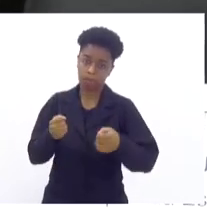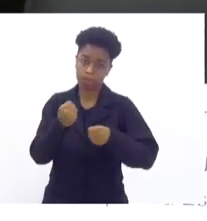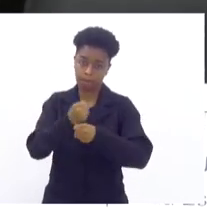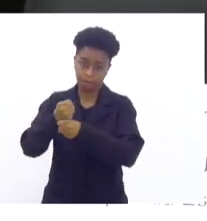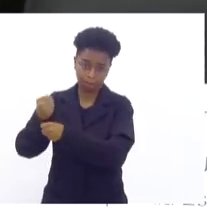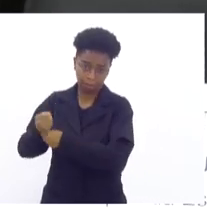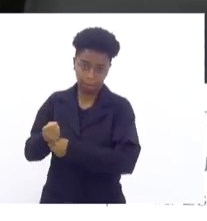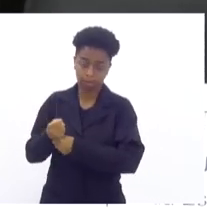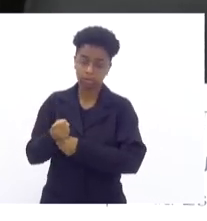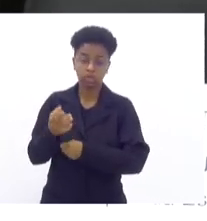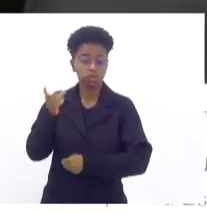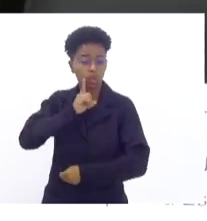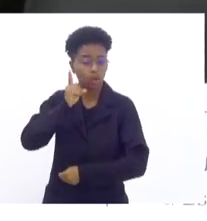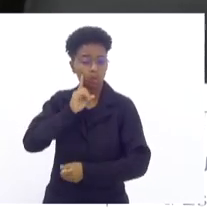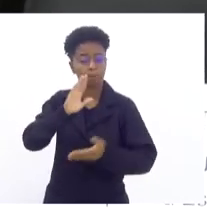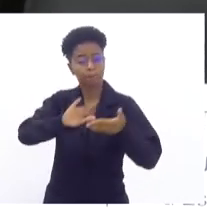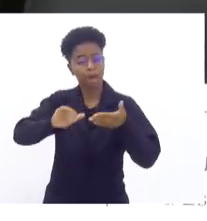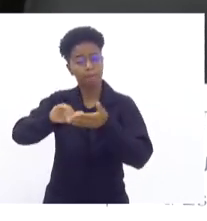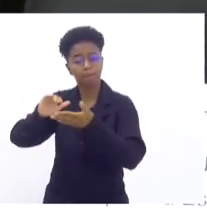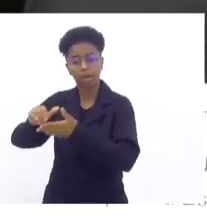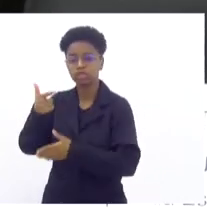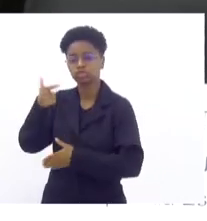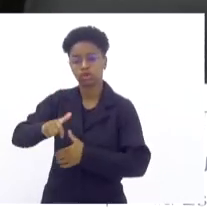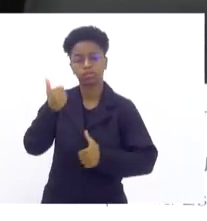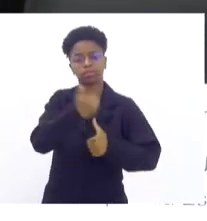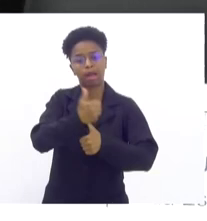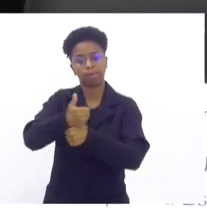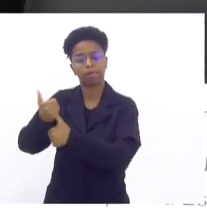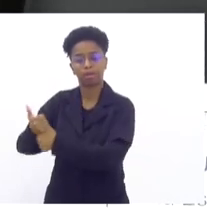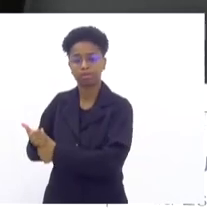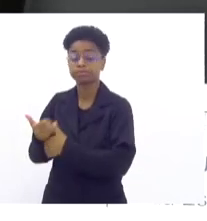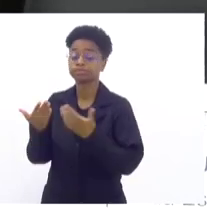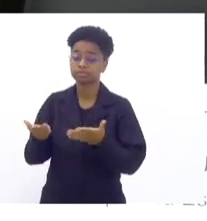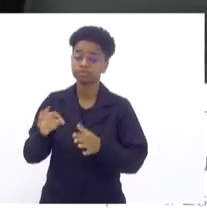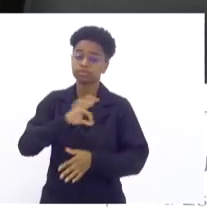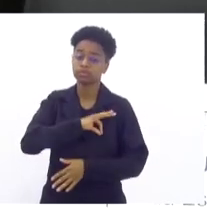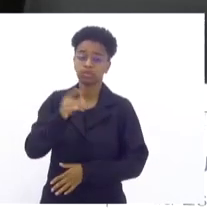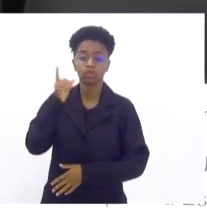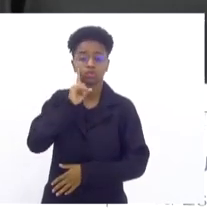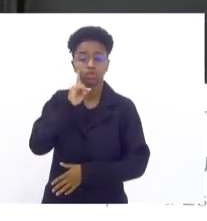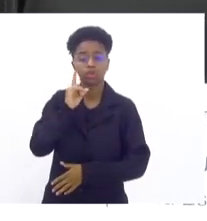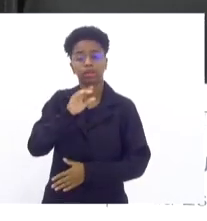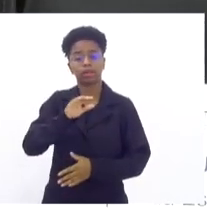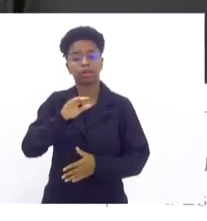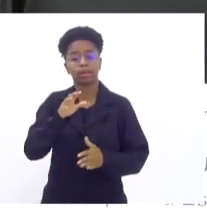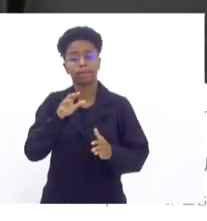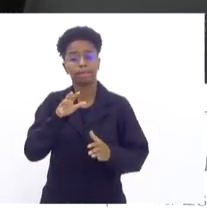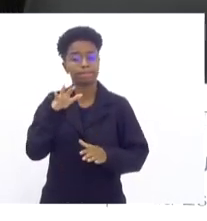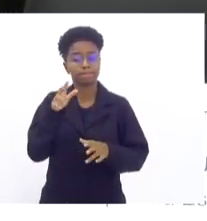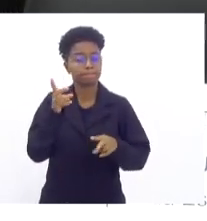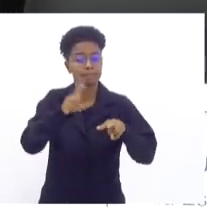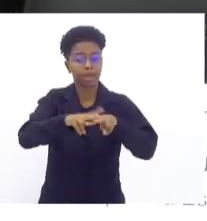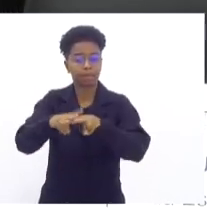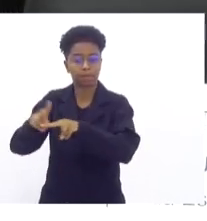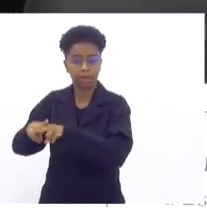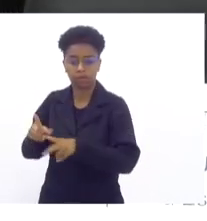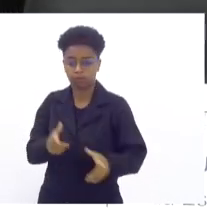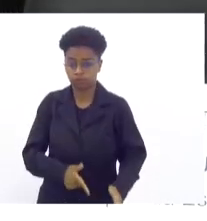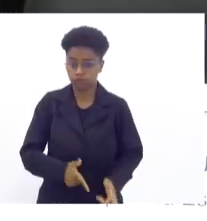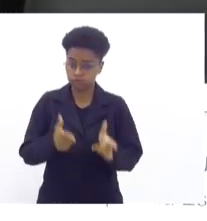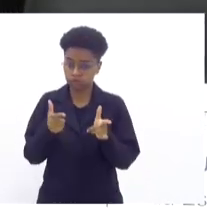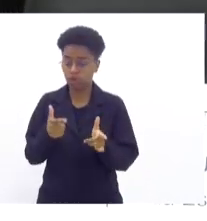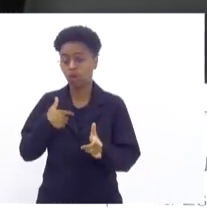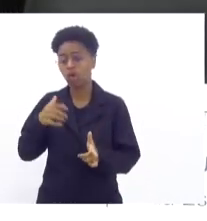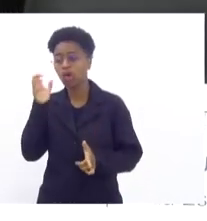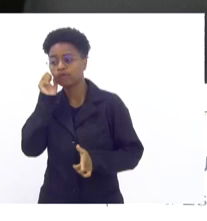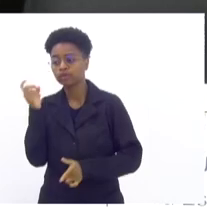todo dia barricada e todo dia eles fazem barricada de novo. A polícia todo dia prende fuzis, como eu vi aqui a anotação aqui, eu ouvi a